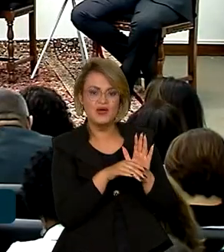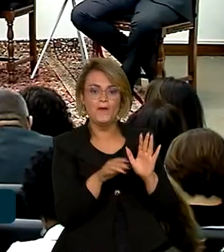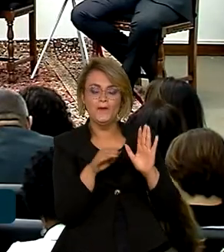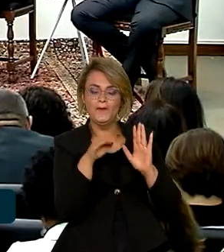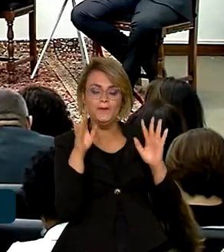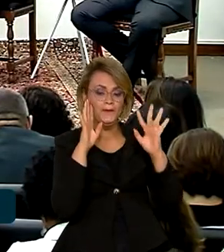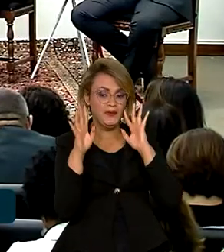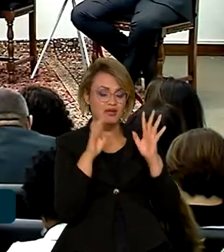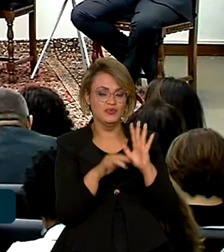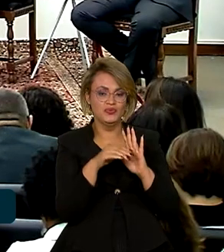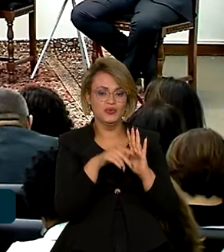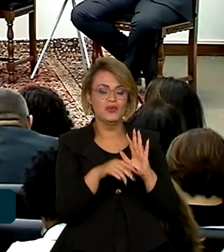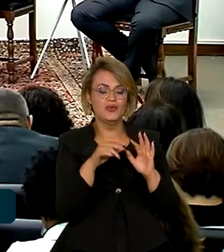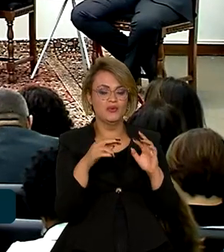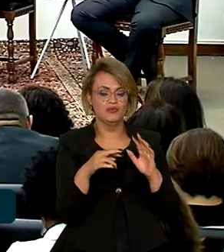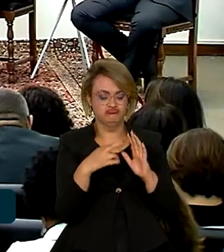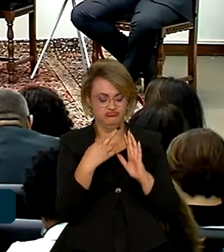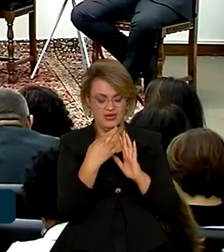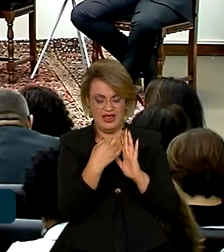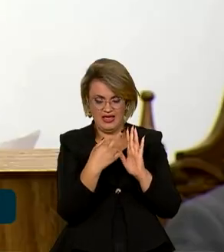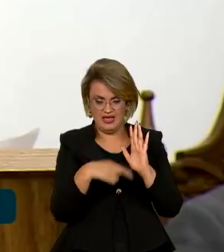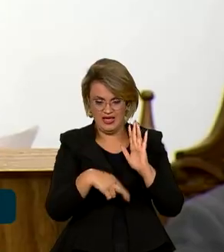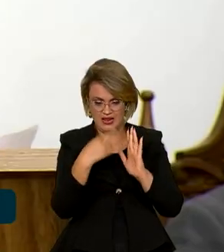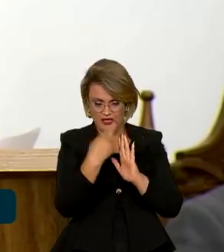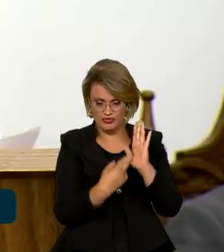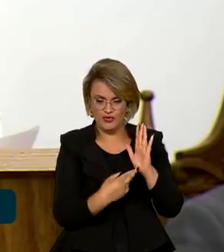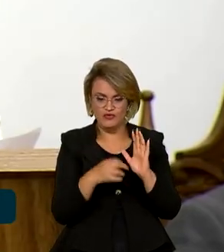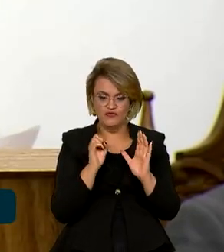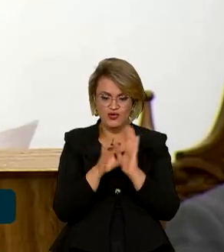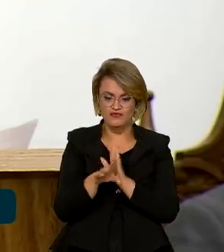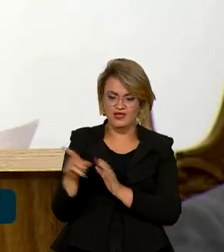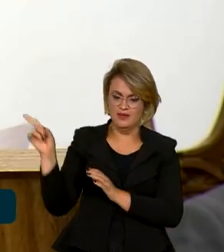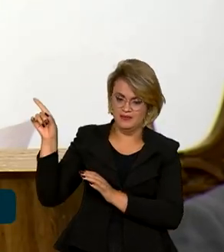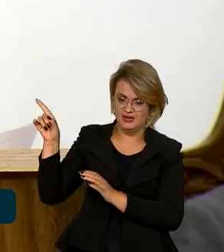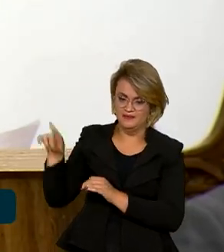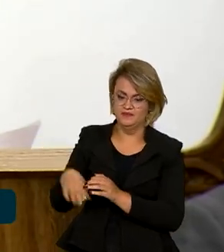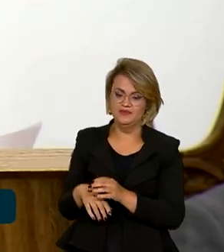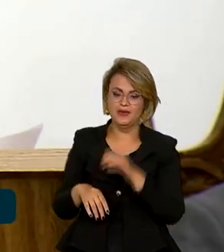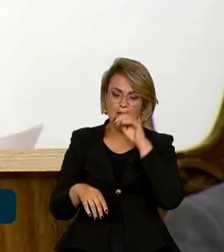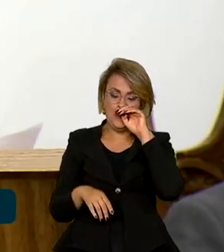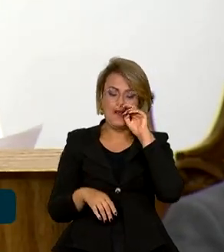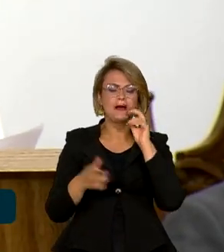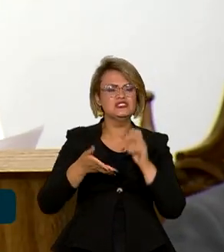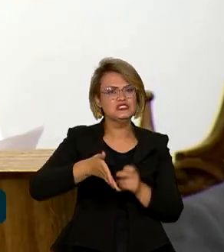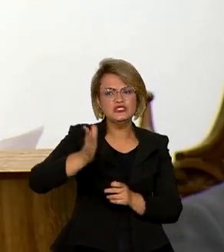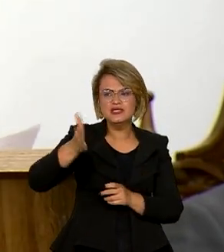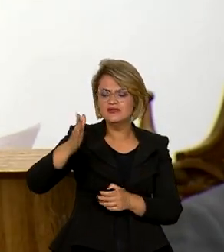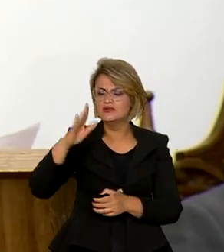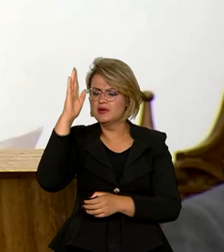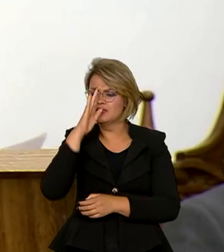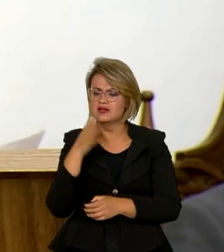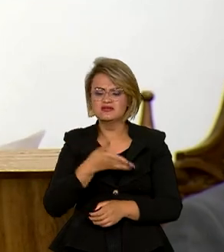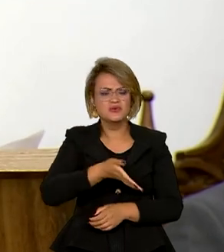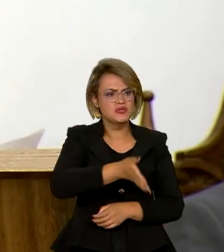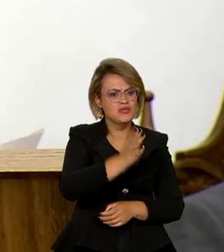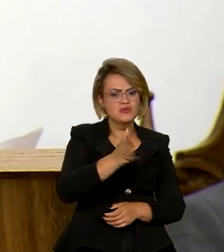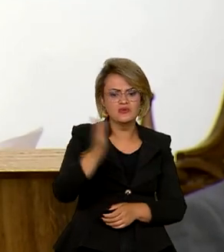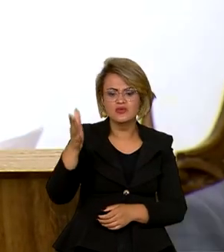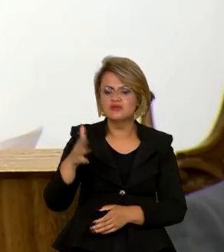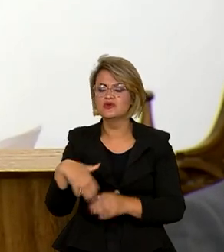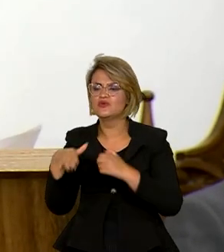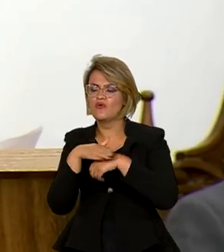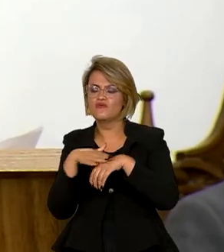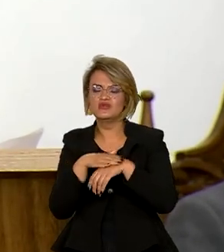deve ser entregue à ministra das mulheres. Temos percorrido o Brasil, escutando e dialogando com as mulheres brasileiras de